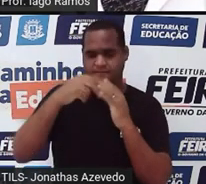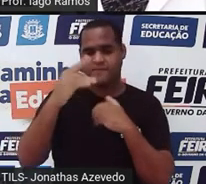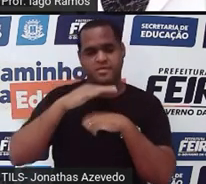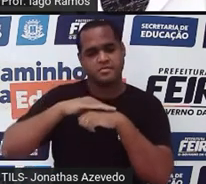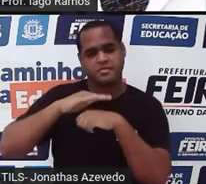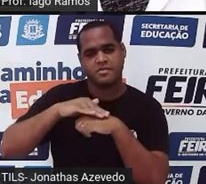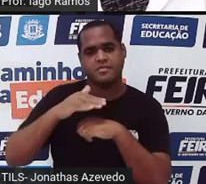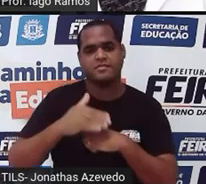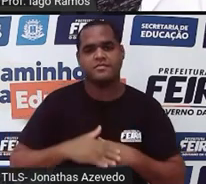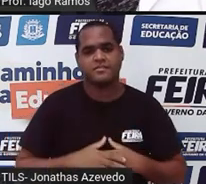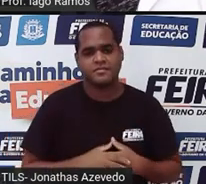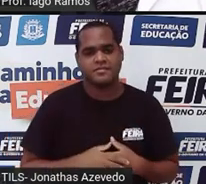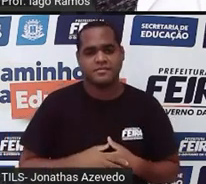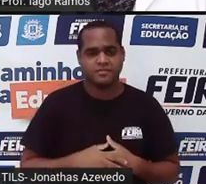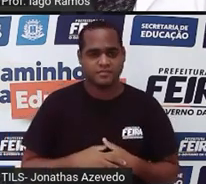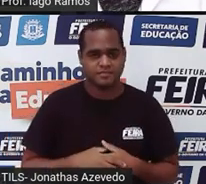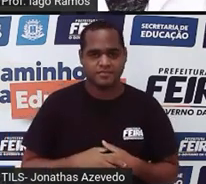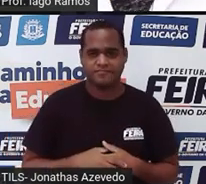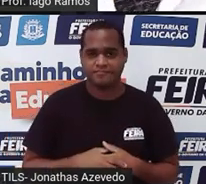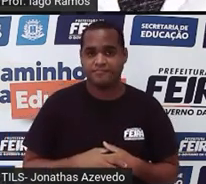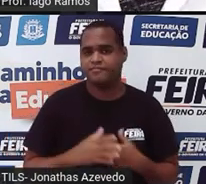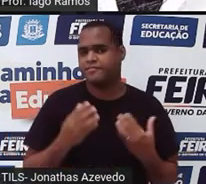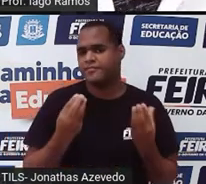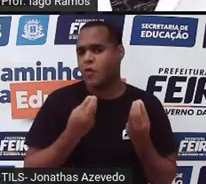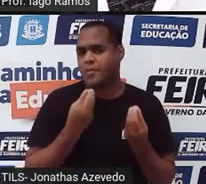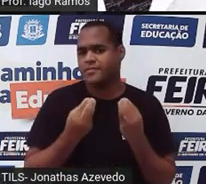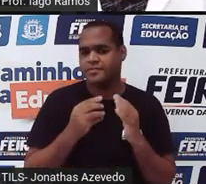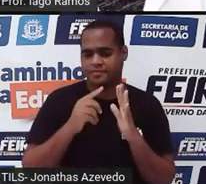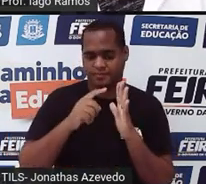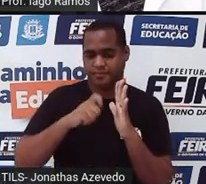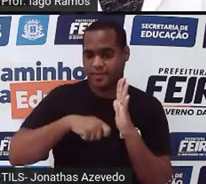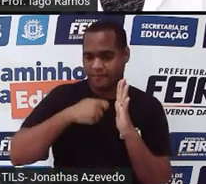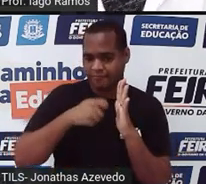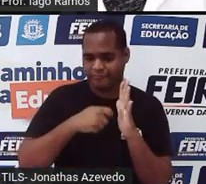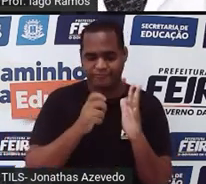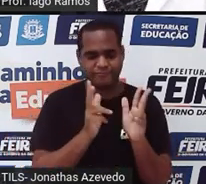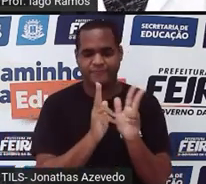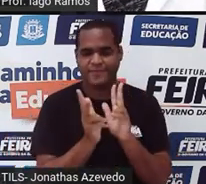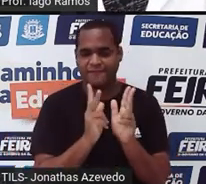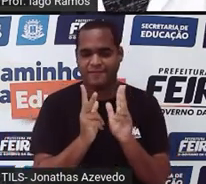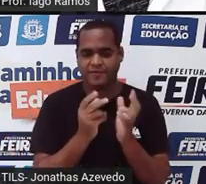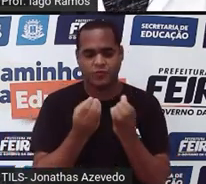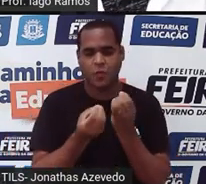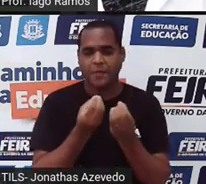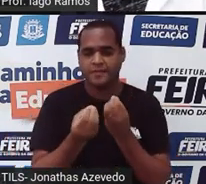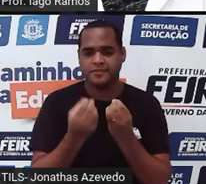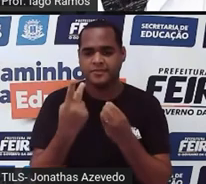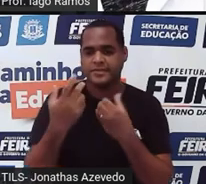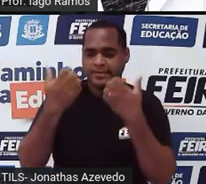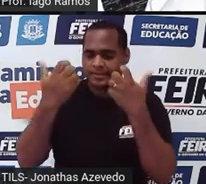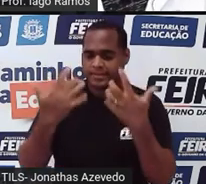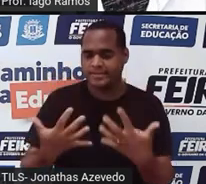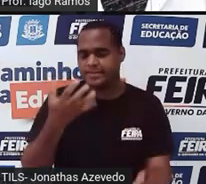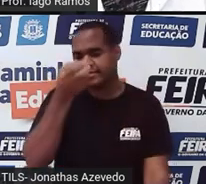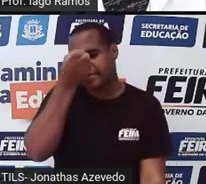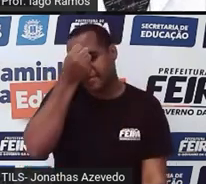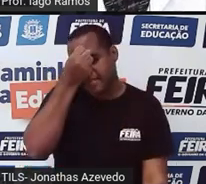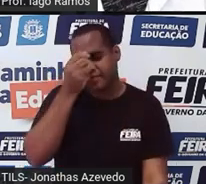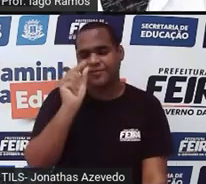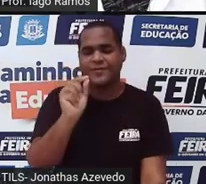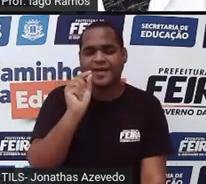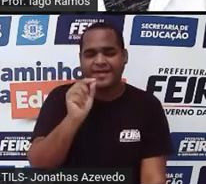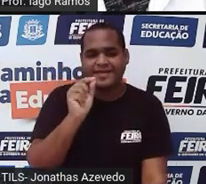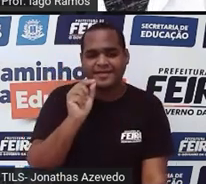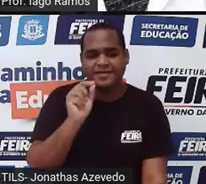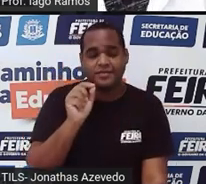De que forma você vai fazer isso? Você vai gravar um áudio comentando sobre o que você aprendeu